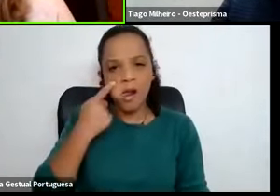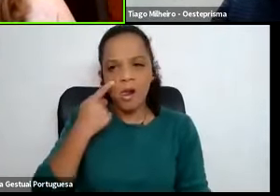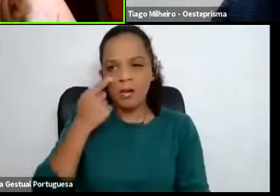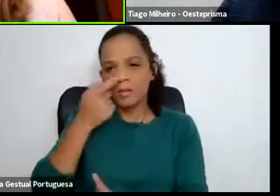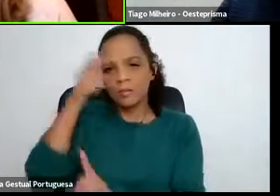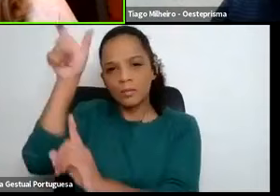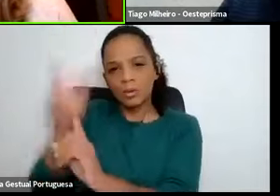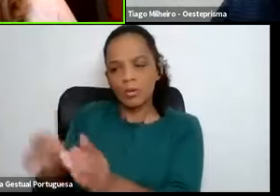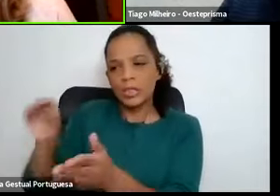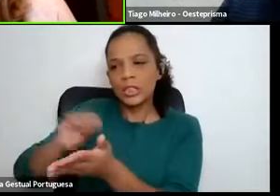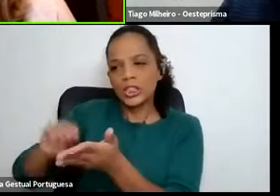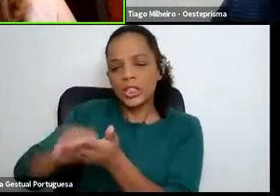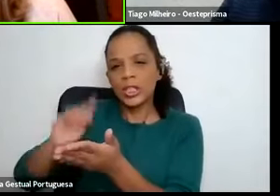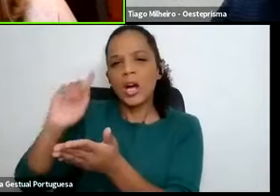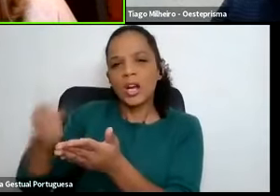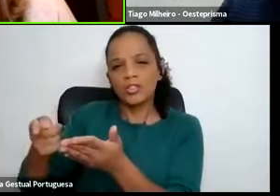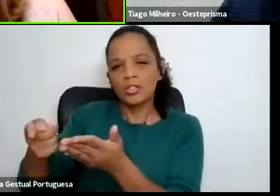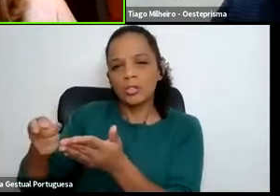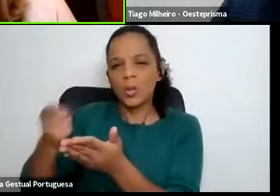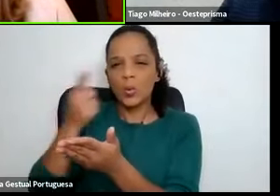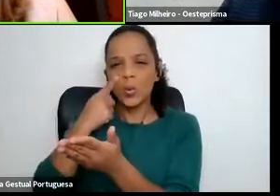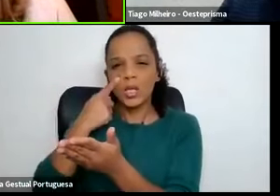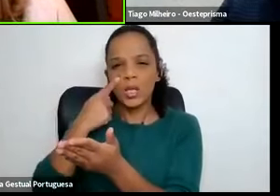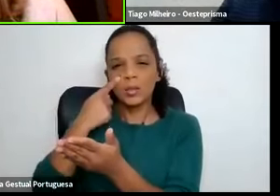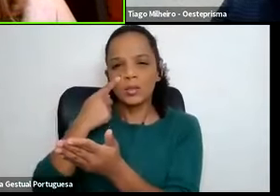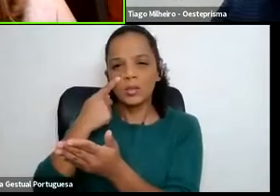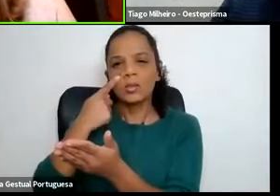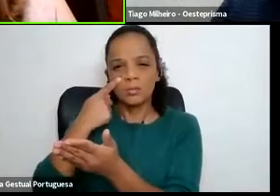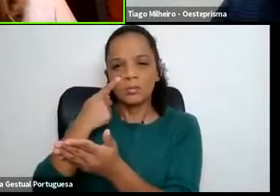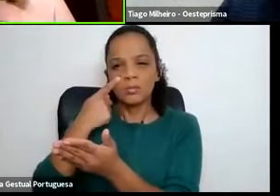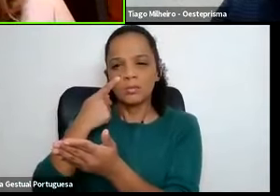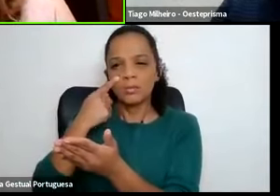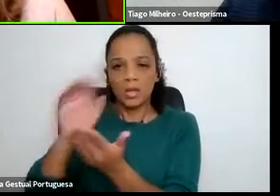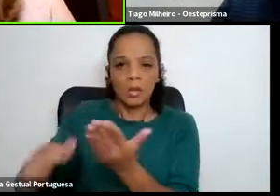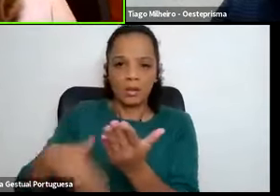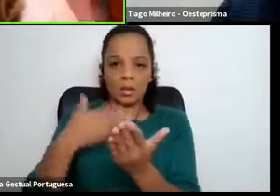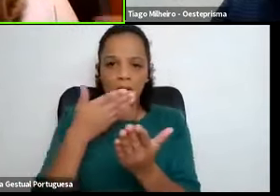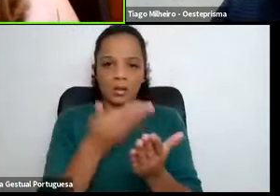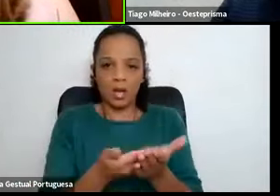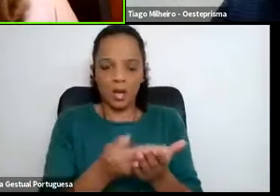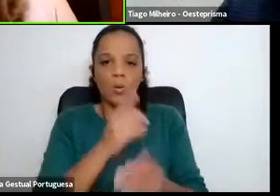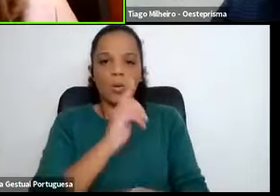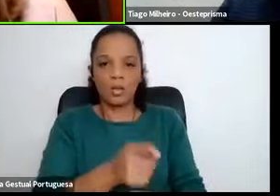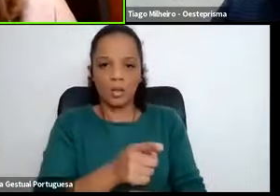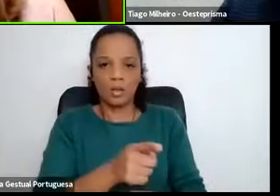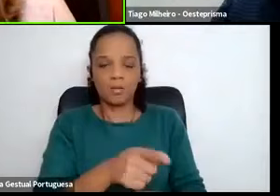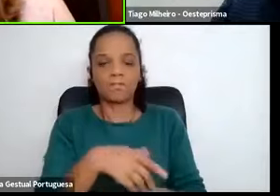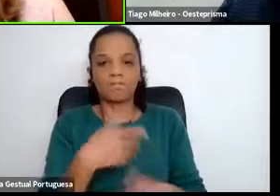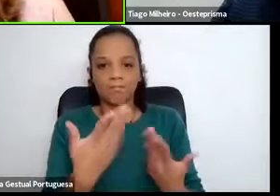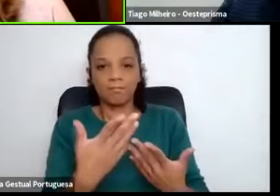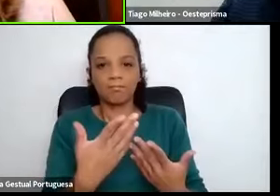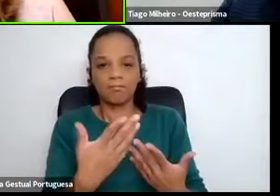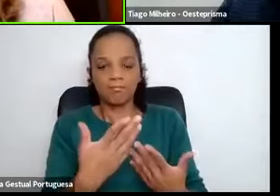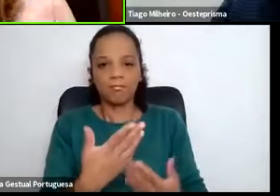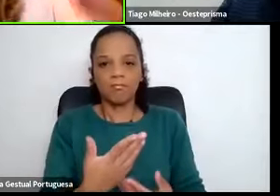inscritos para então podermos corresponder aos quesitos que